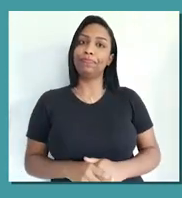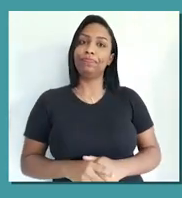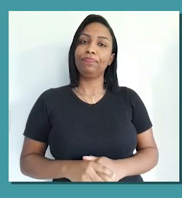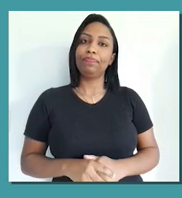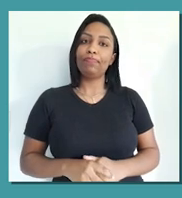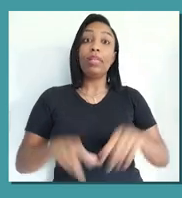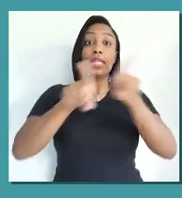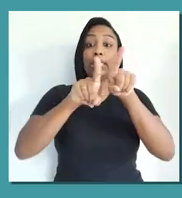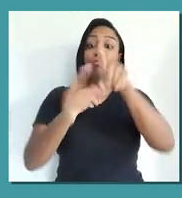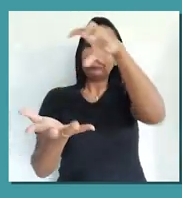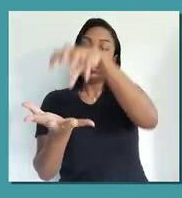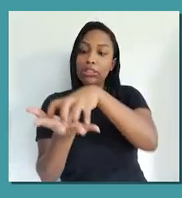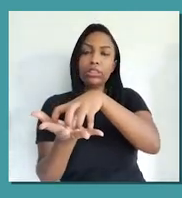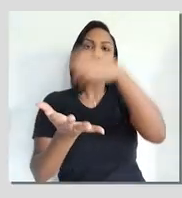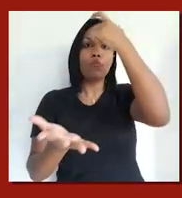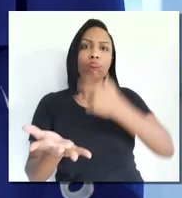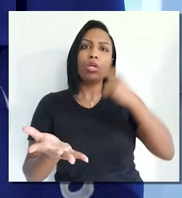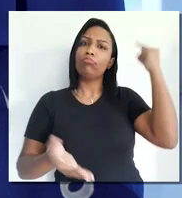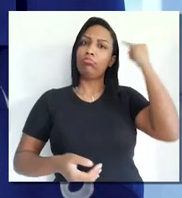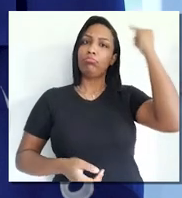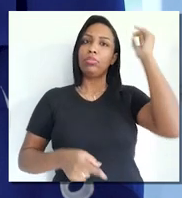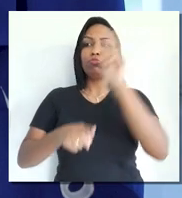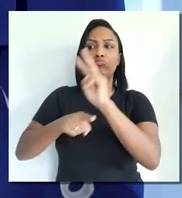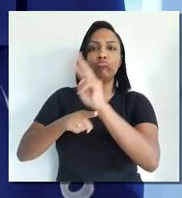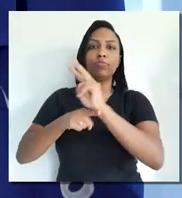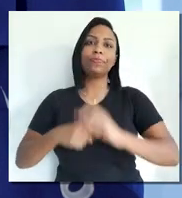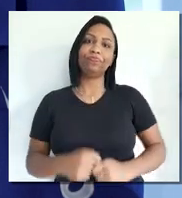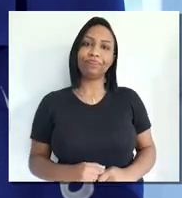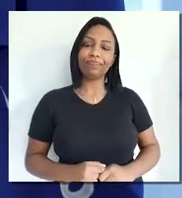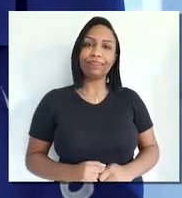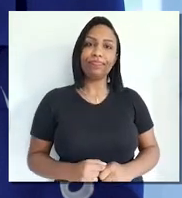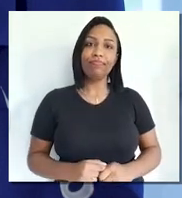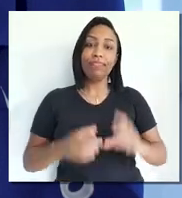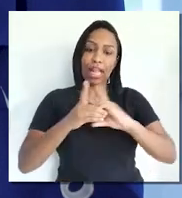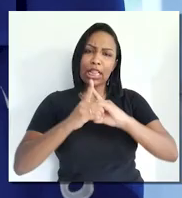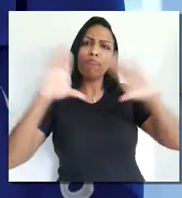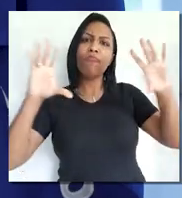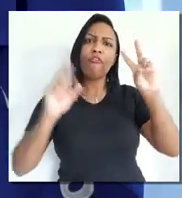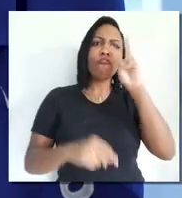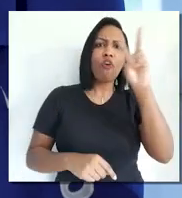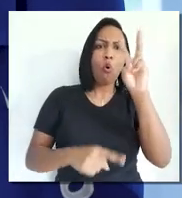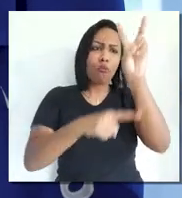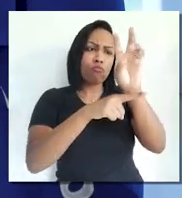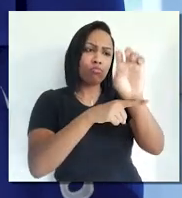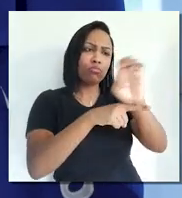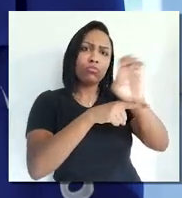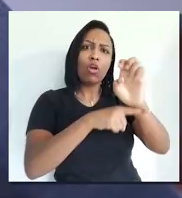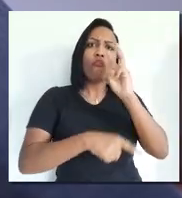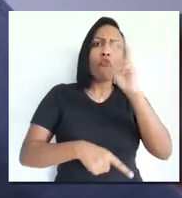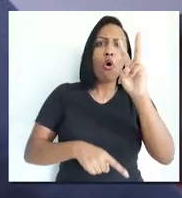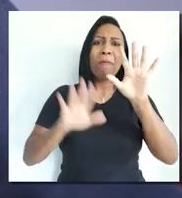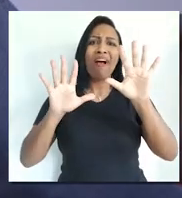patrimônio, a imagem da instituição. Não se tem democracia forte, estados fortes com instituições